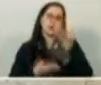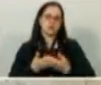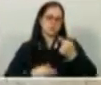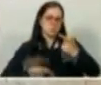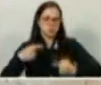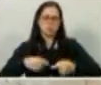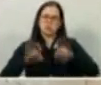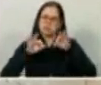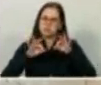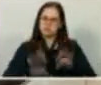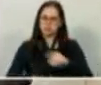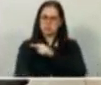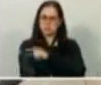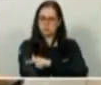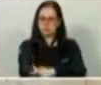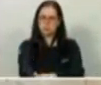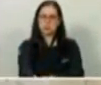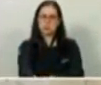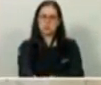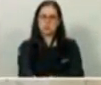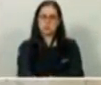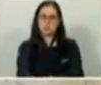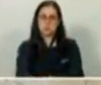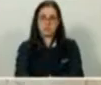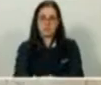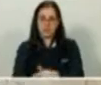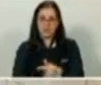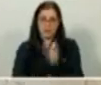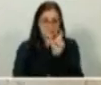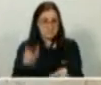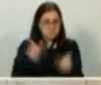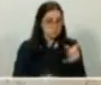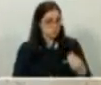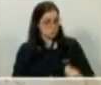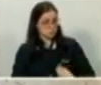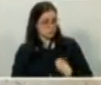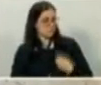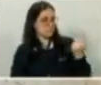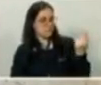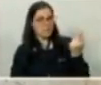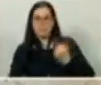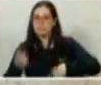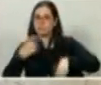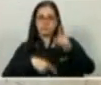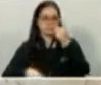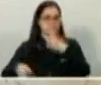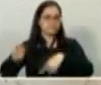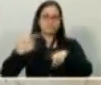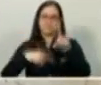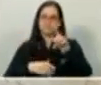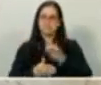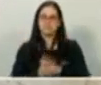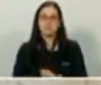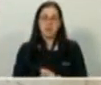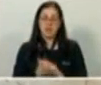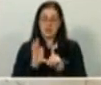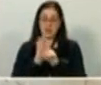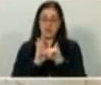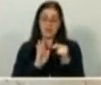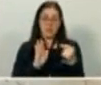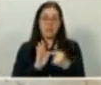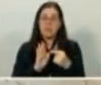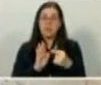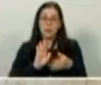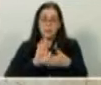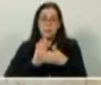com dignidade, com moralidade, você muda a vida das pessoas, às vezes uma lei, uma proposta, você